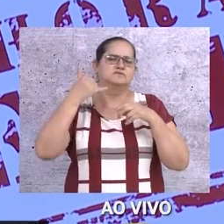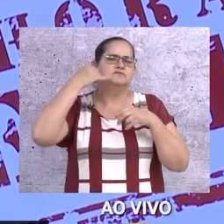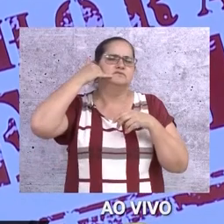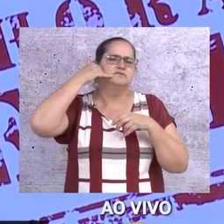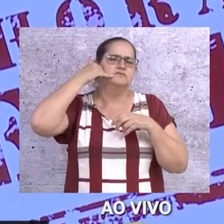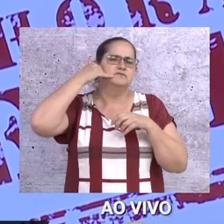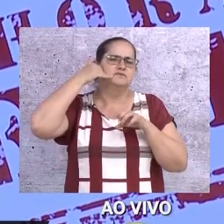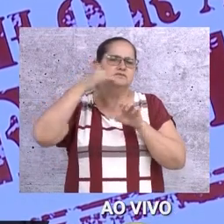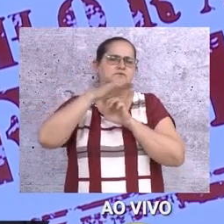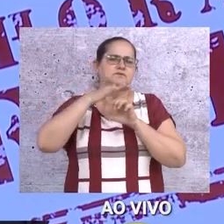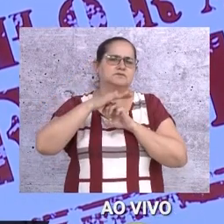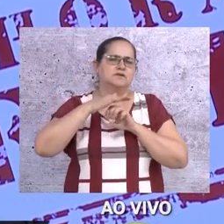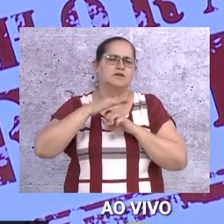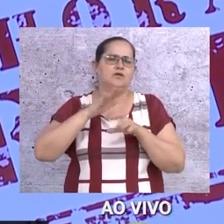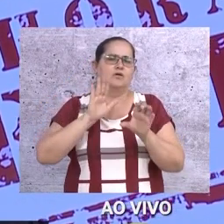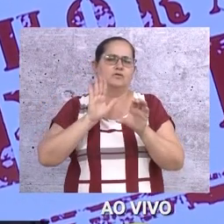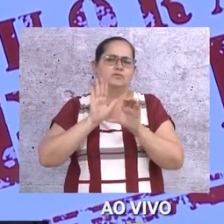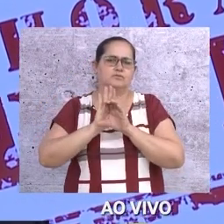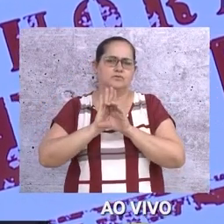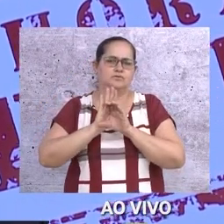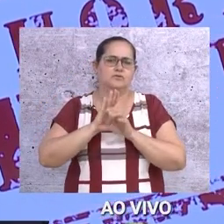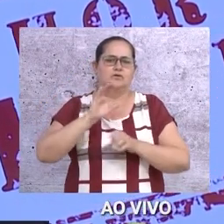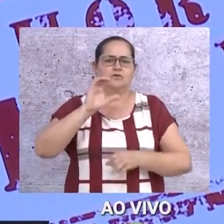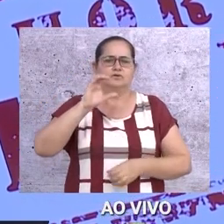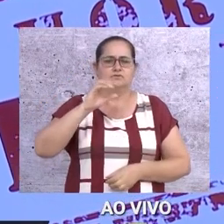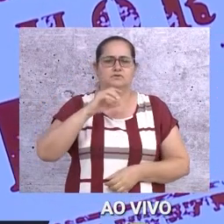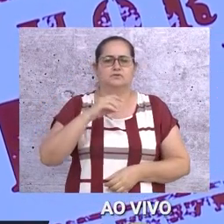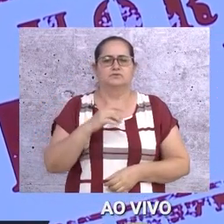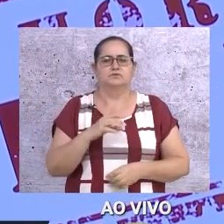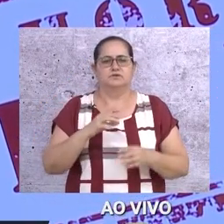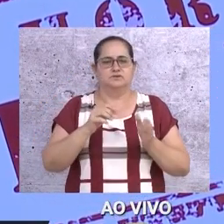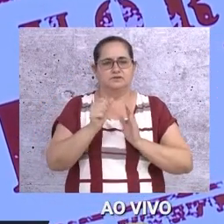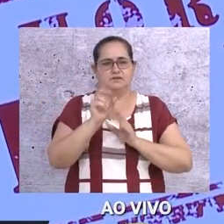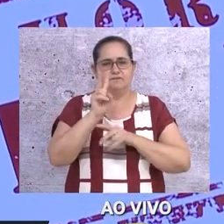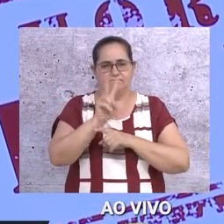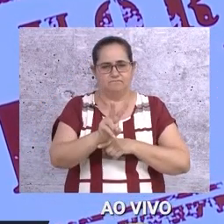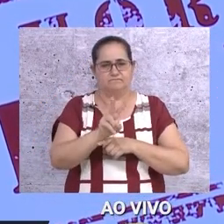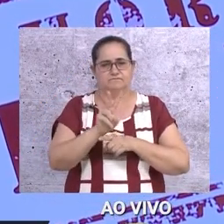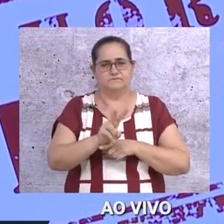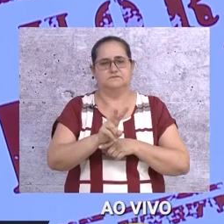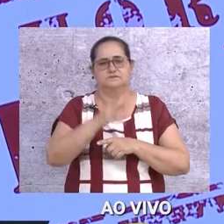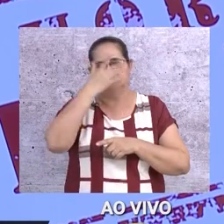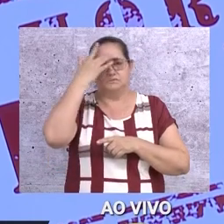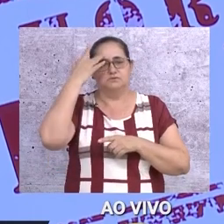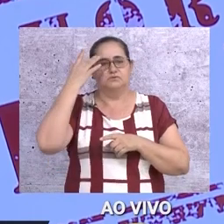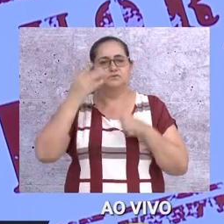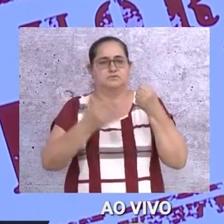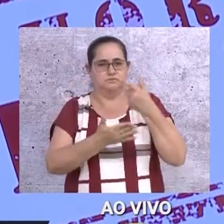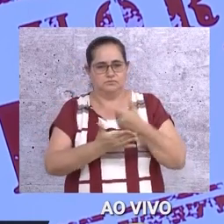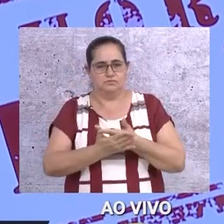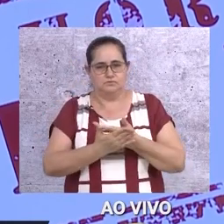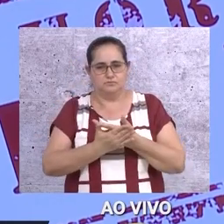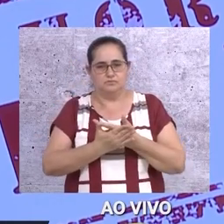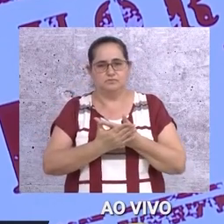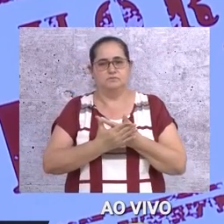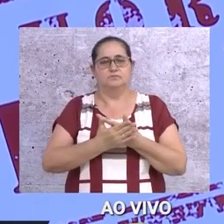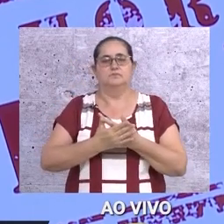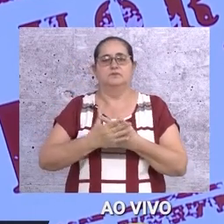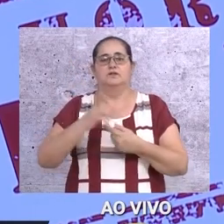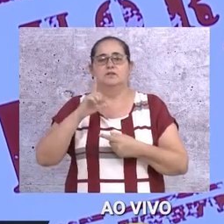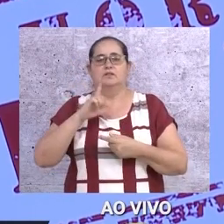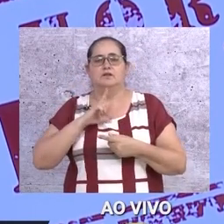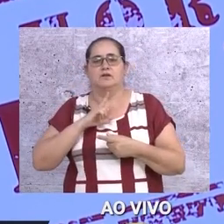o Código de Defesa do Consumidor, ele diz o seguinte, o ônus da prova sempre é do fornecedor e é um dos